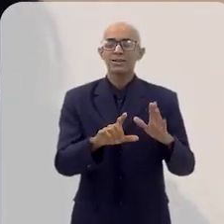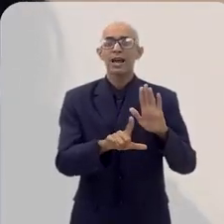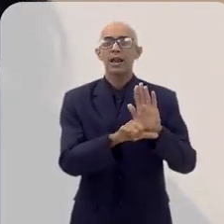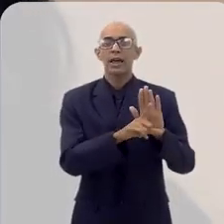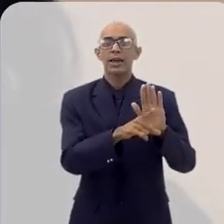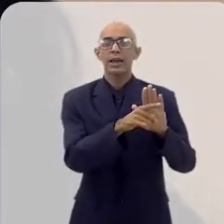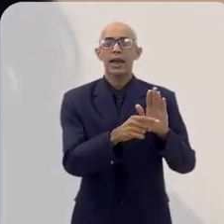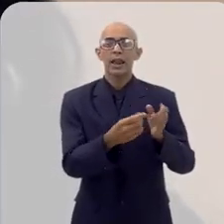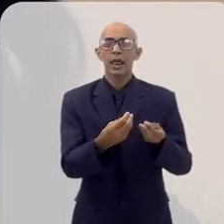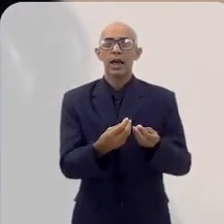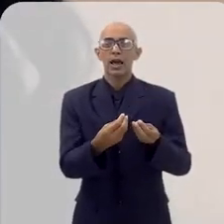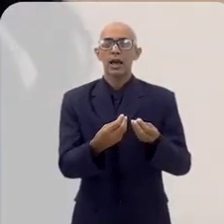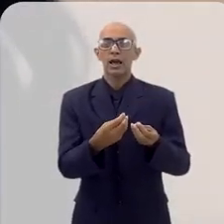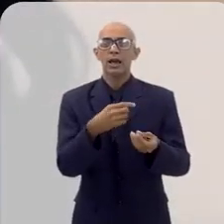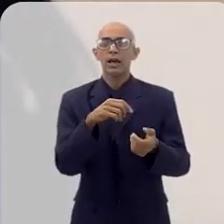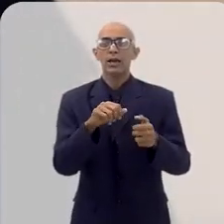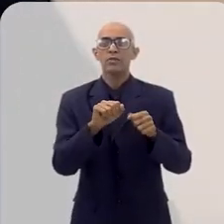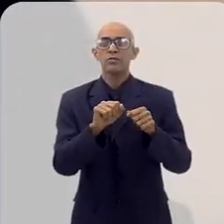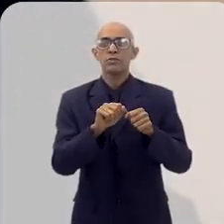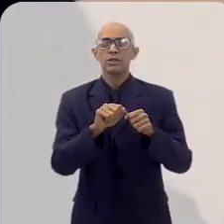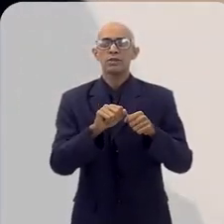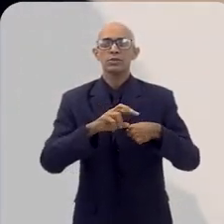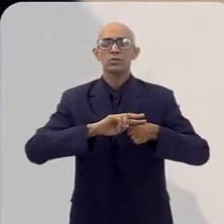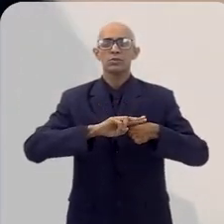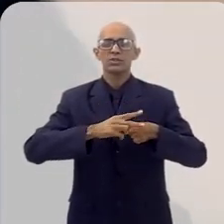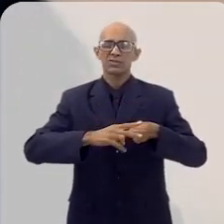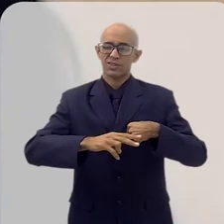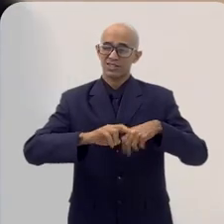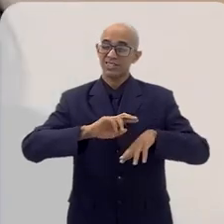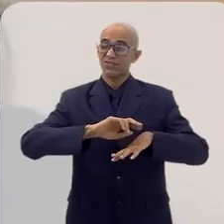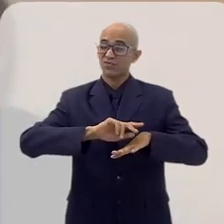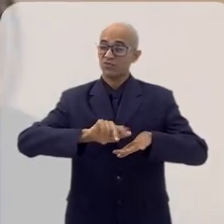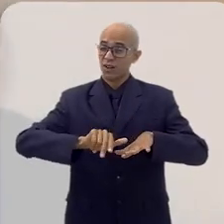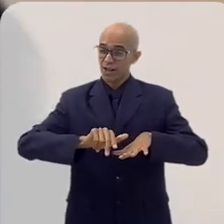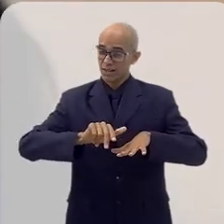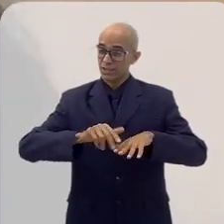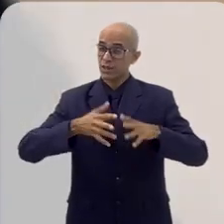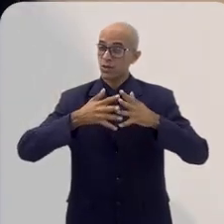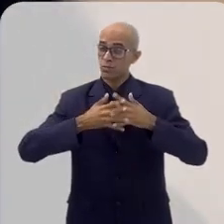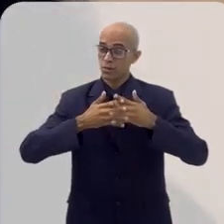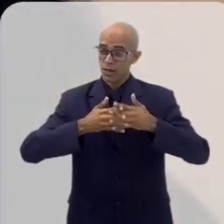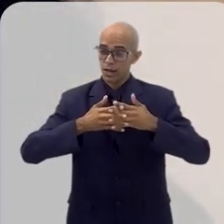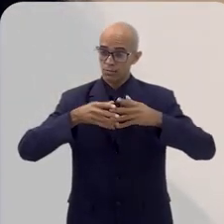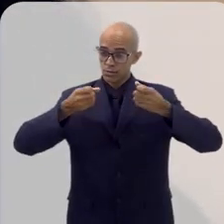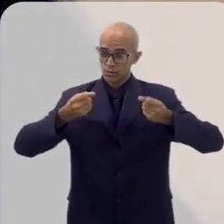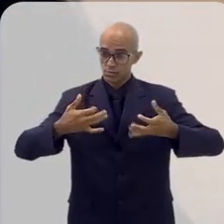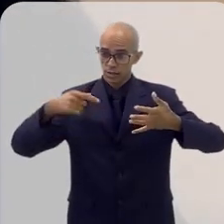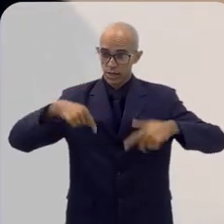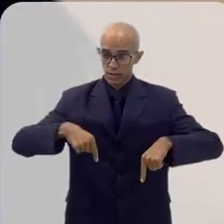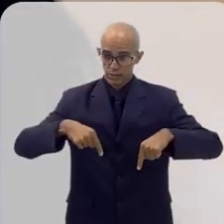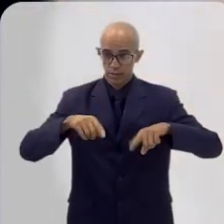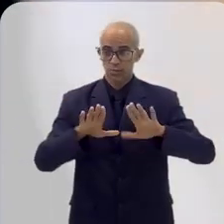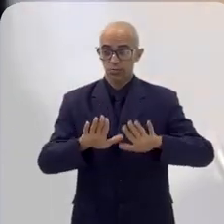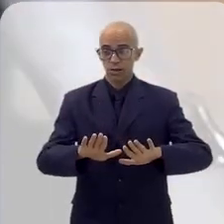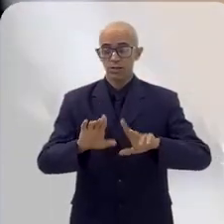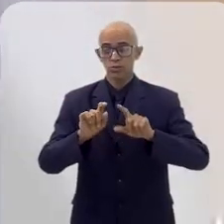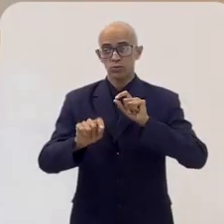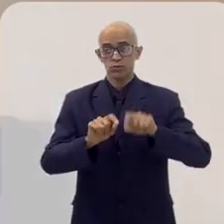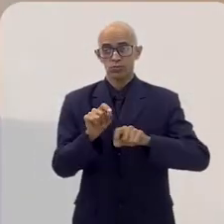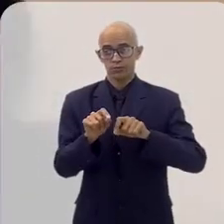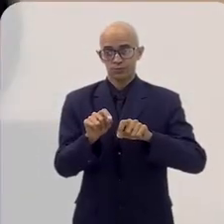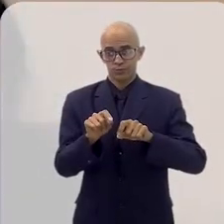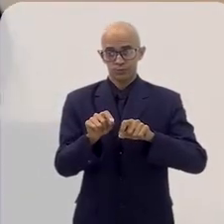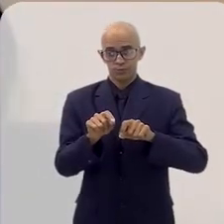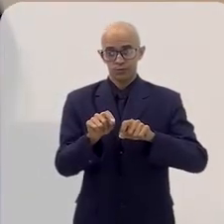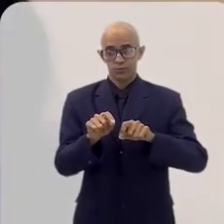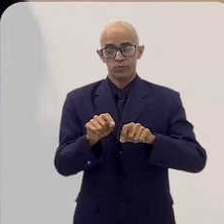diversos desdobramentos que são bem complexos para a gente conseguir tratar aqui em tão pouco tempo. Os